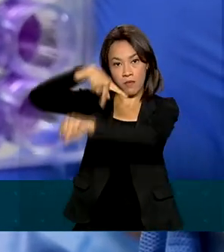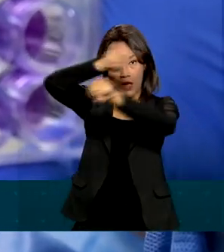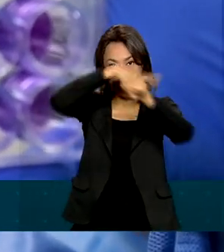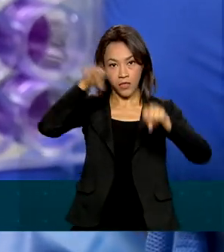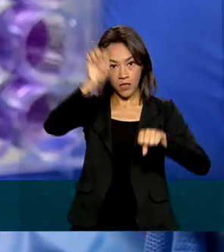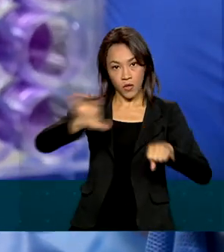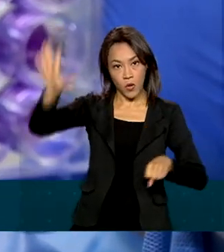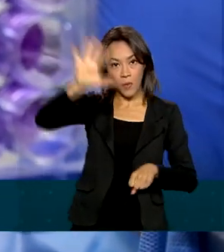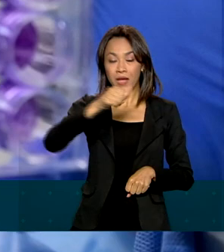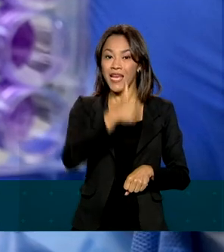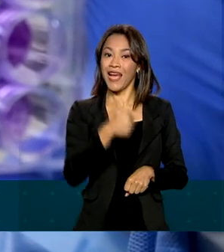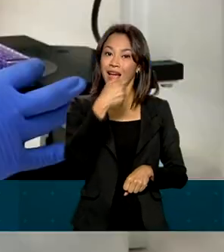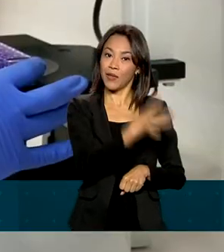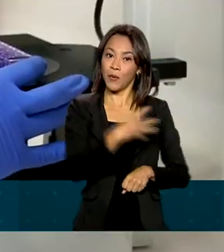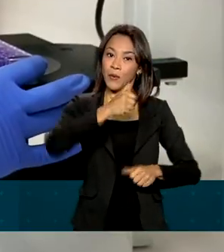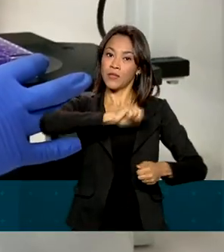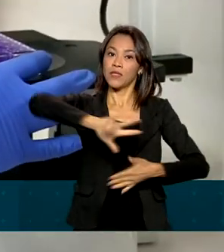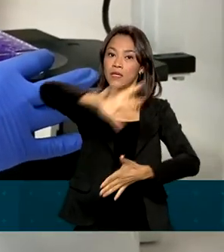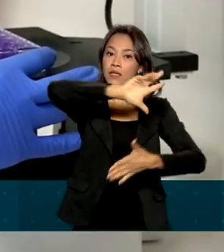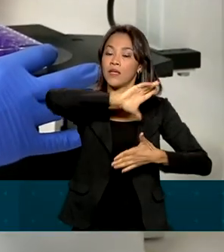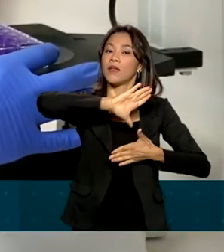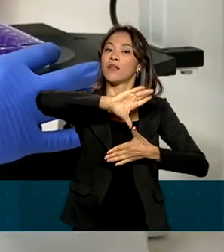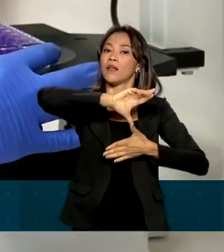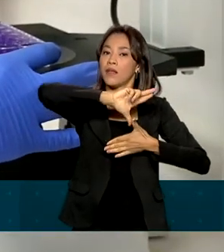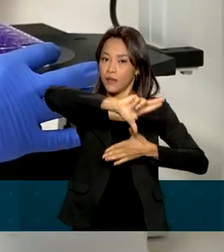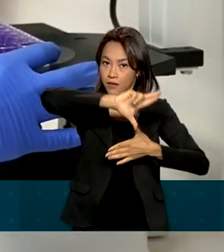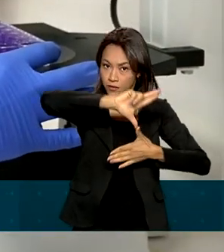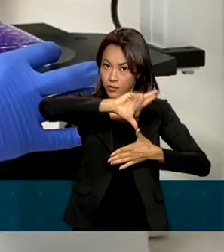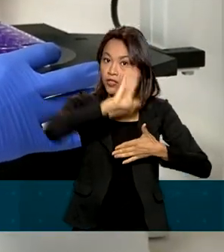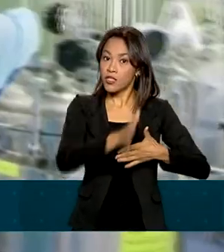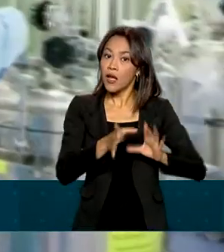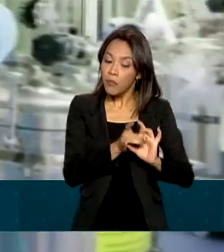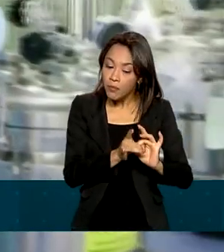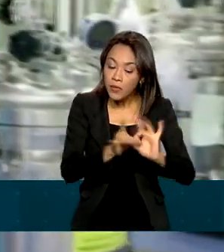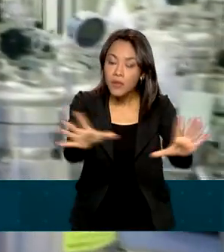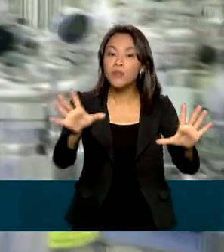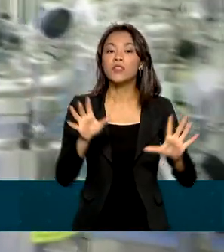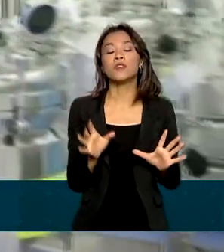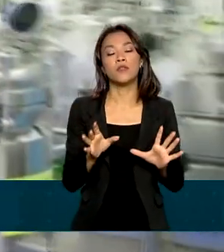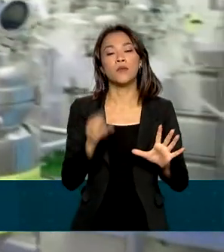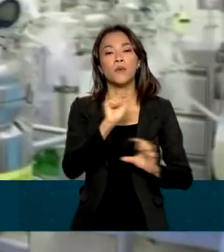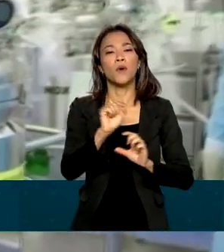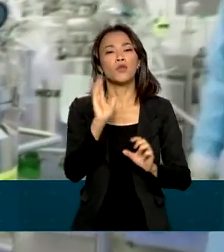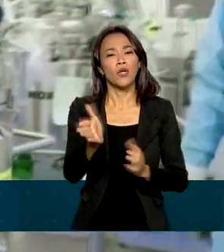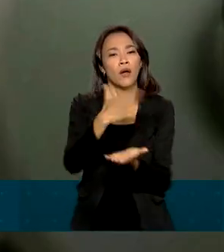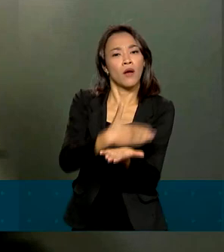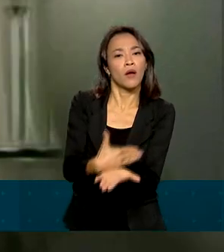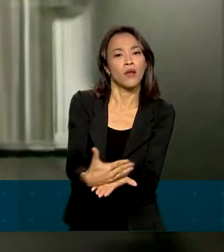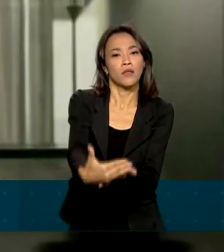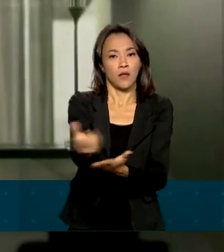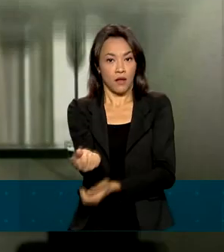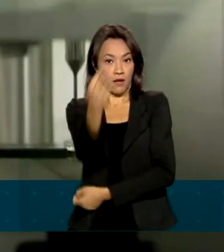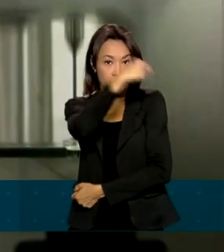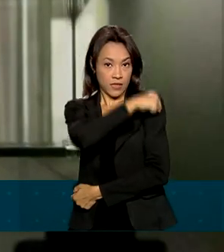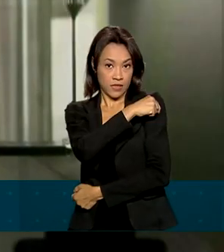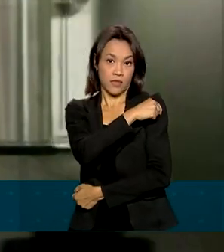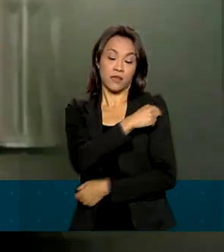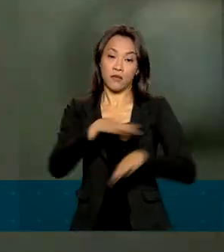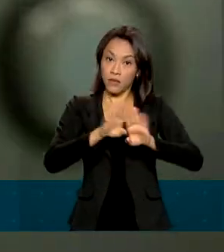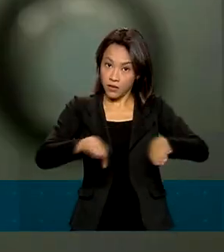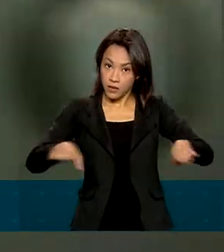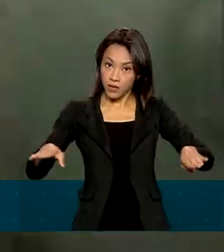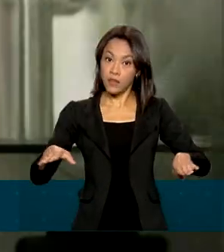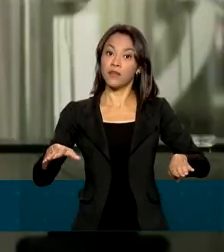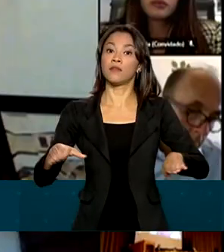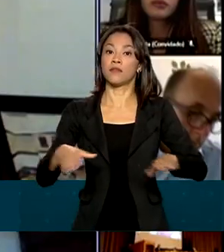latino-americanos já autorizaram ou iniciaram a vacinação contra a Covid-19 em menores de 12 anos